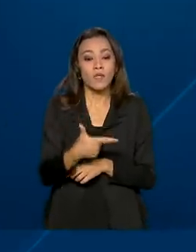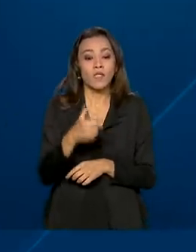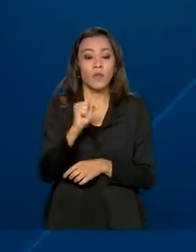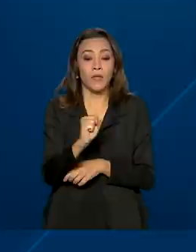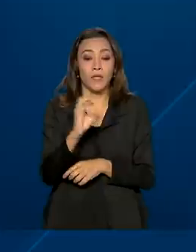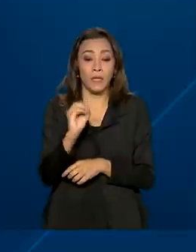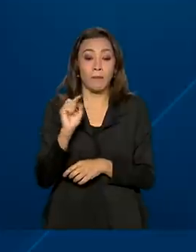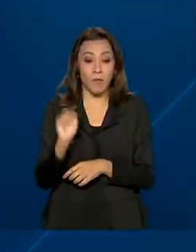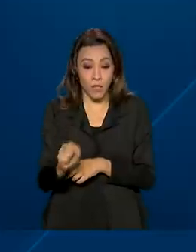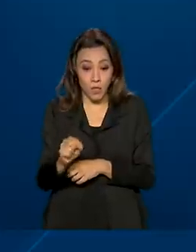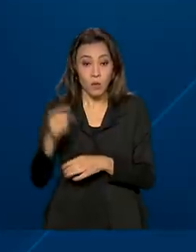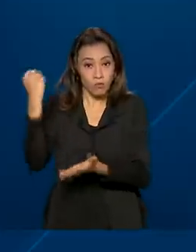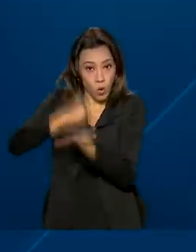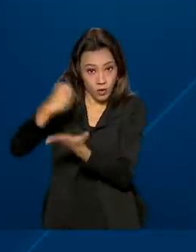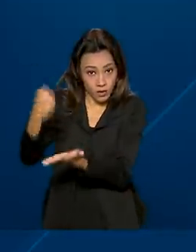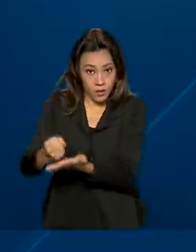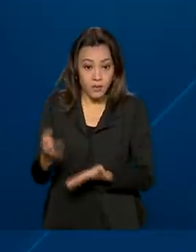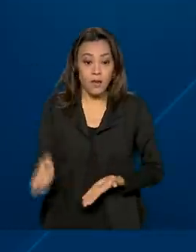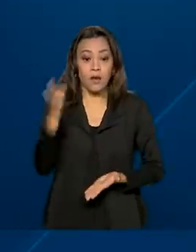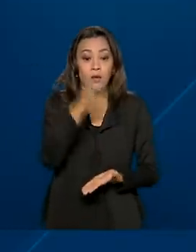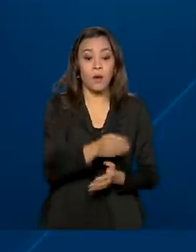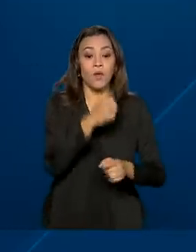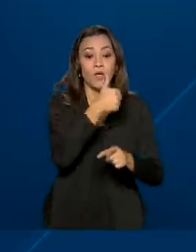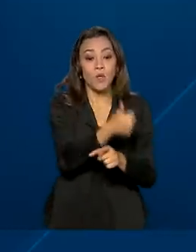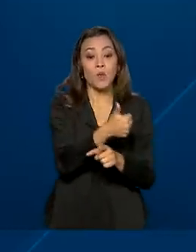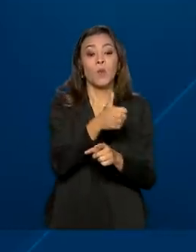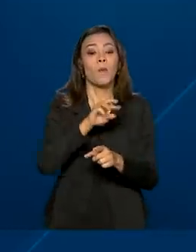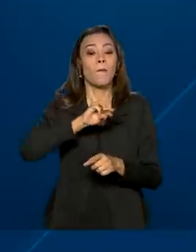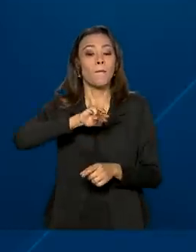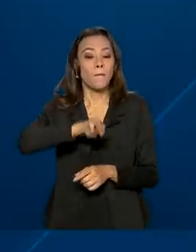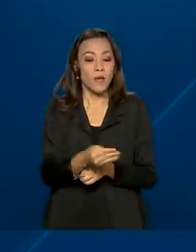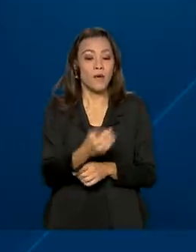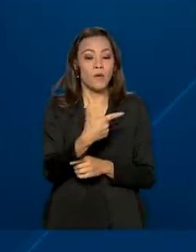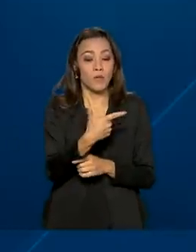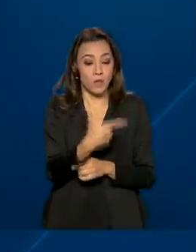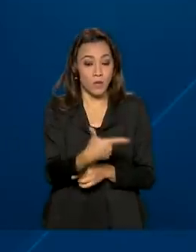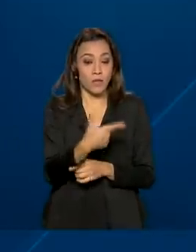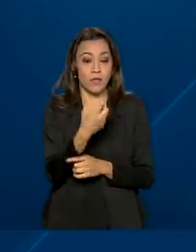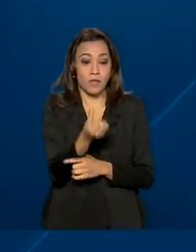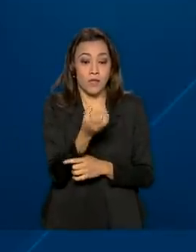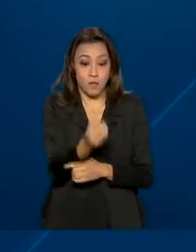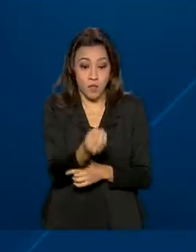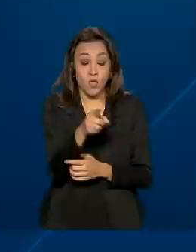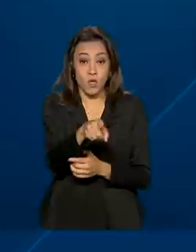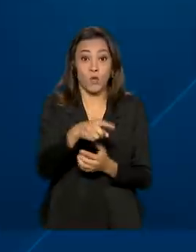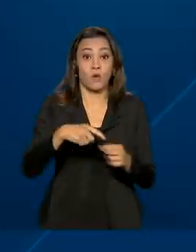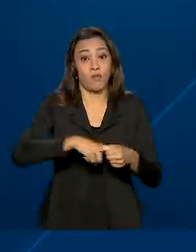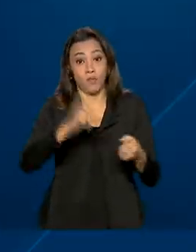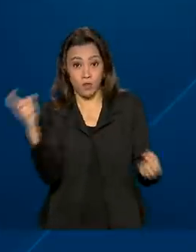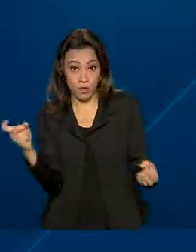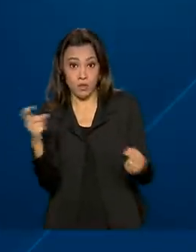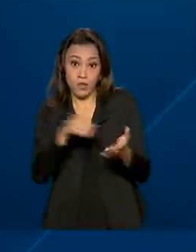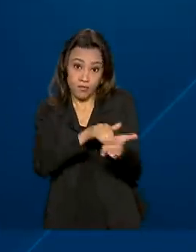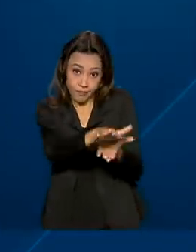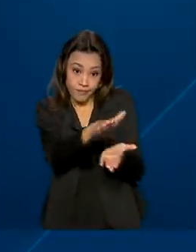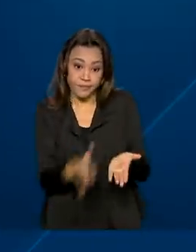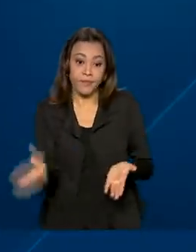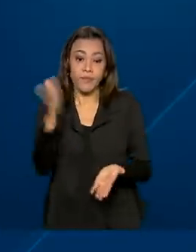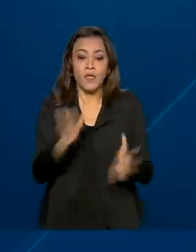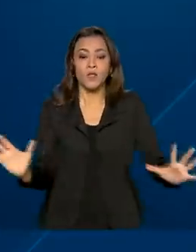e 1 milhão e 260 mil desligamentos. A quantidade total de vínculos seletistas ativos